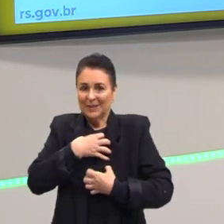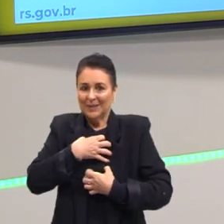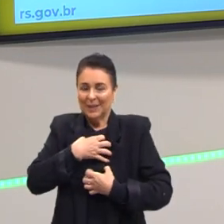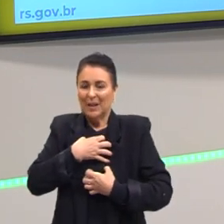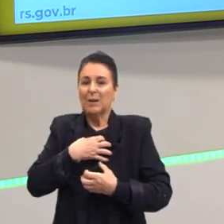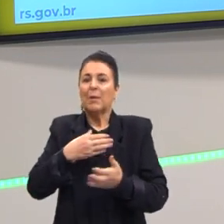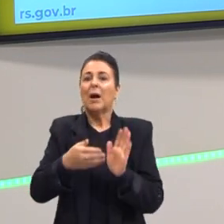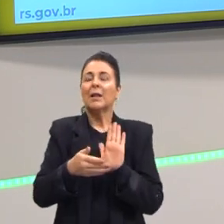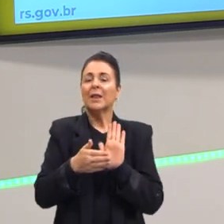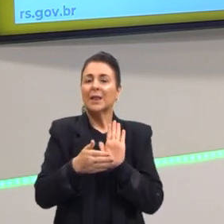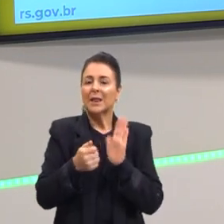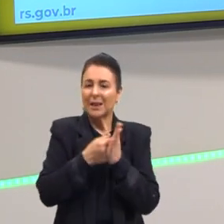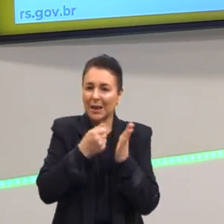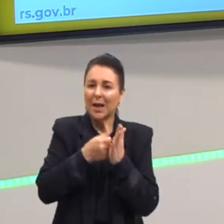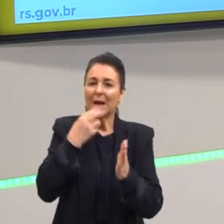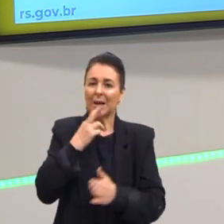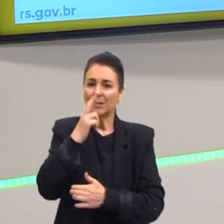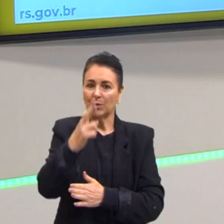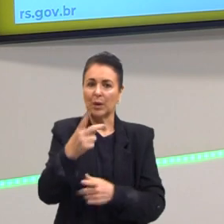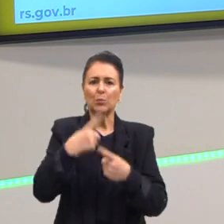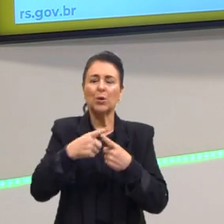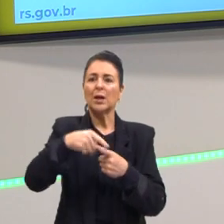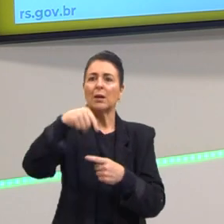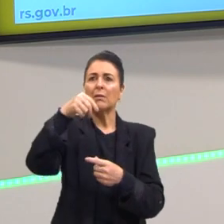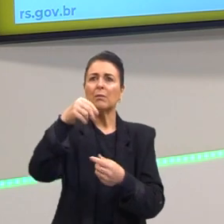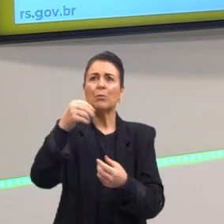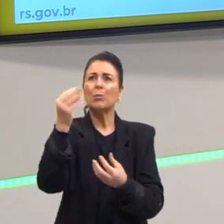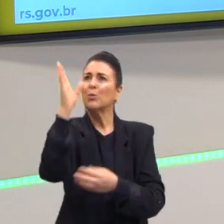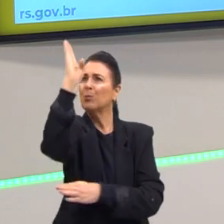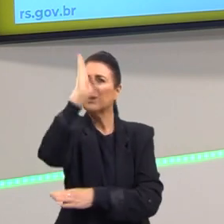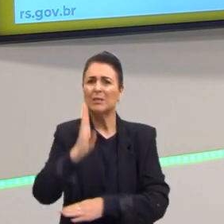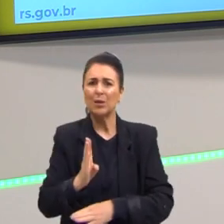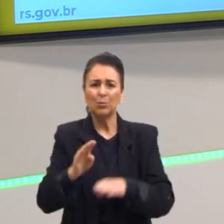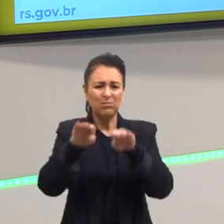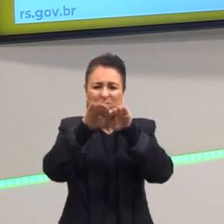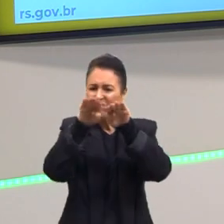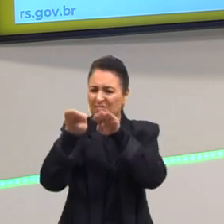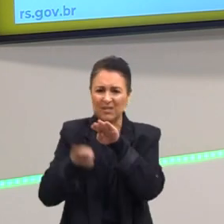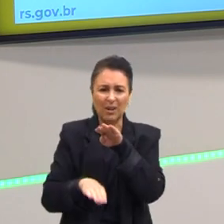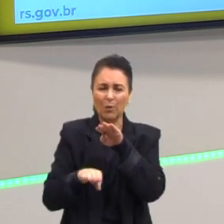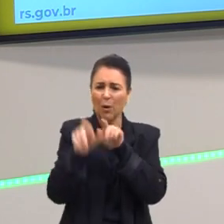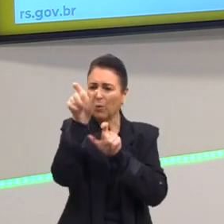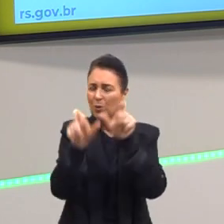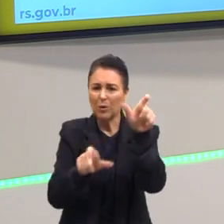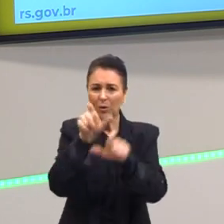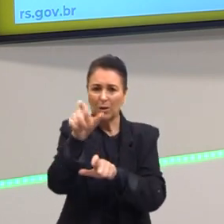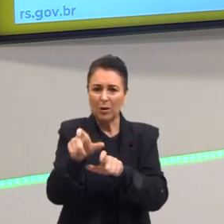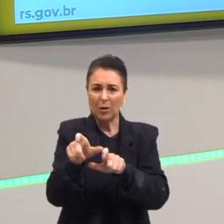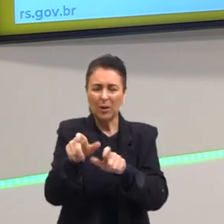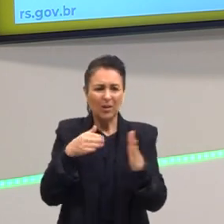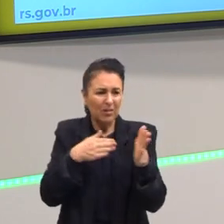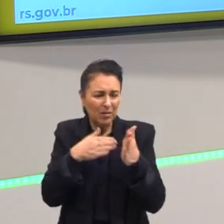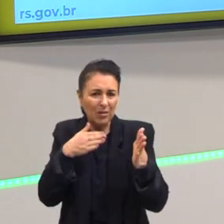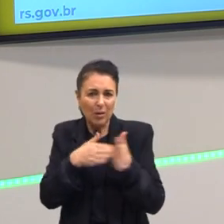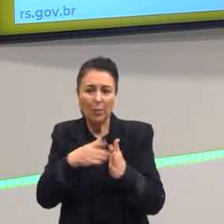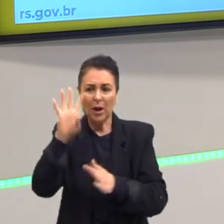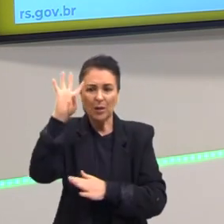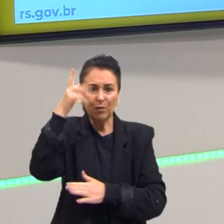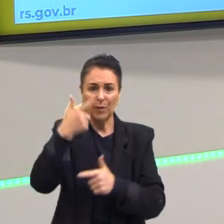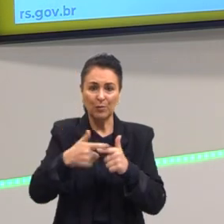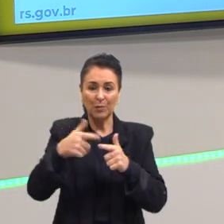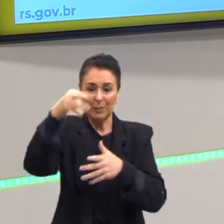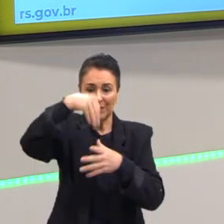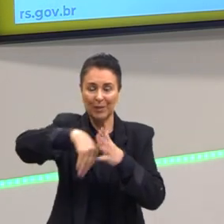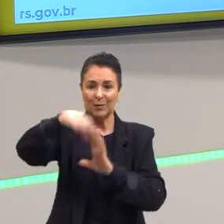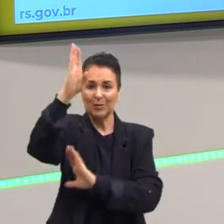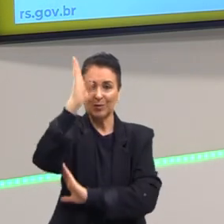responder as questões por que o Brasil ainda é tão desigual e por que enfrenta tanto problema para resolver as nossas desigualdades sociais